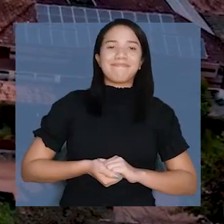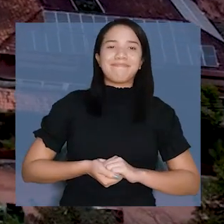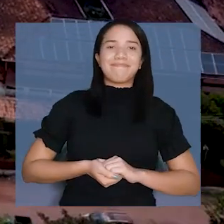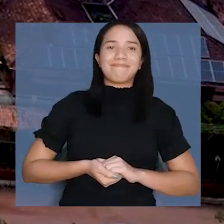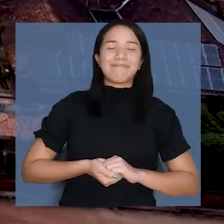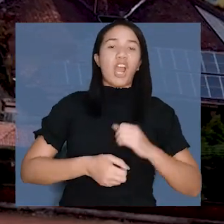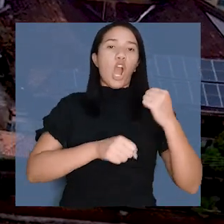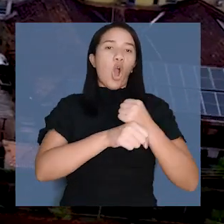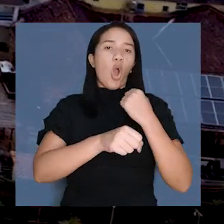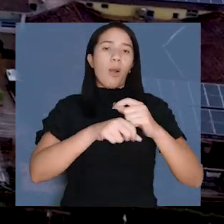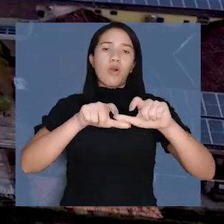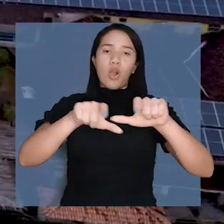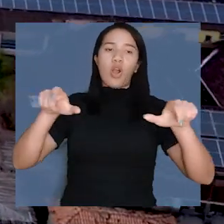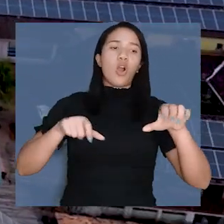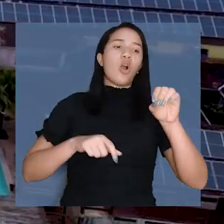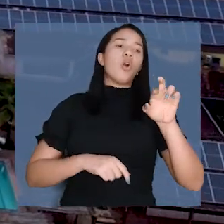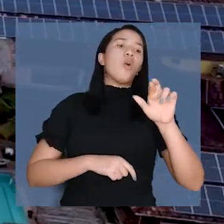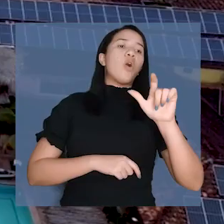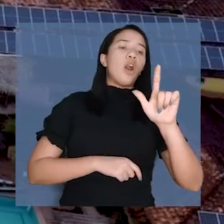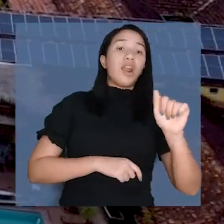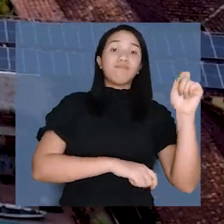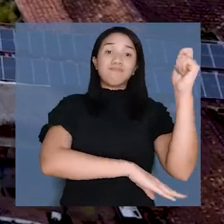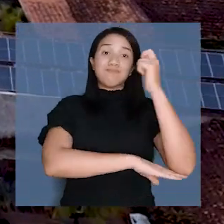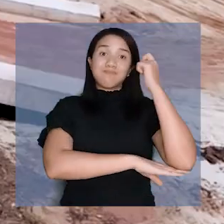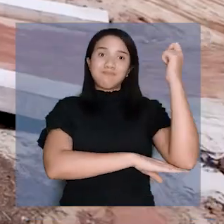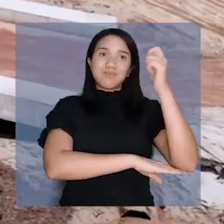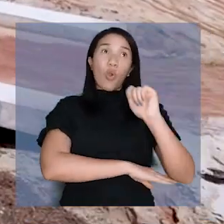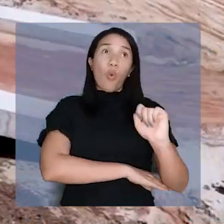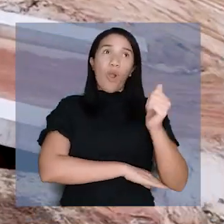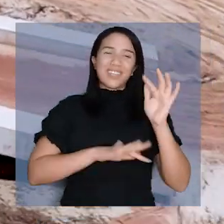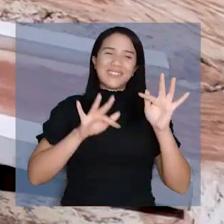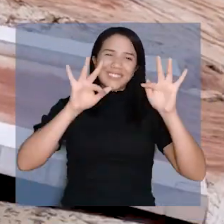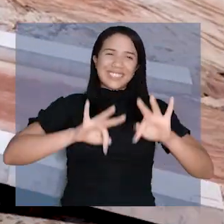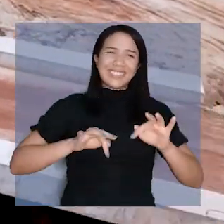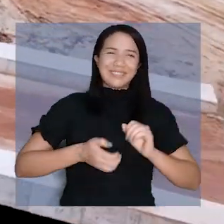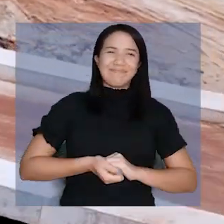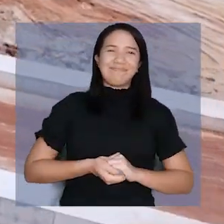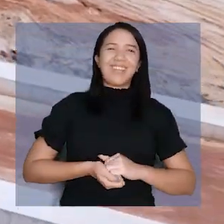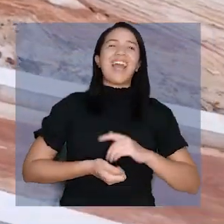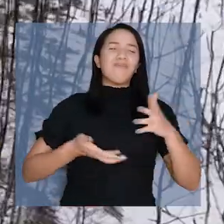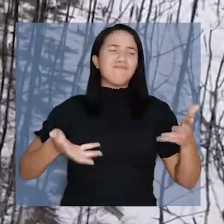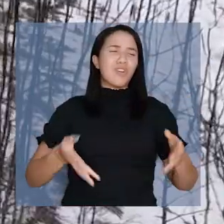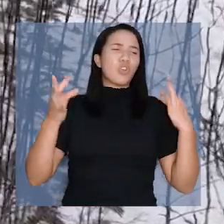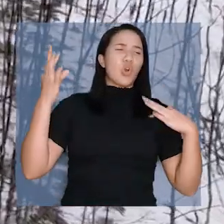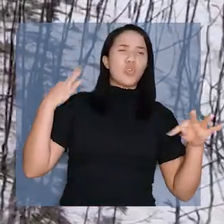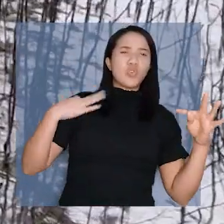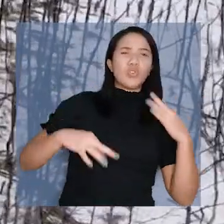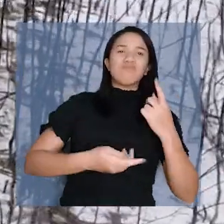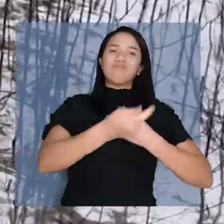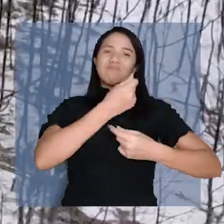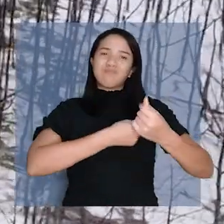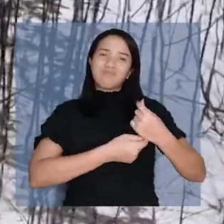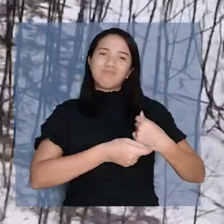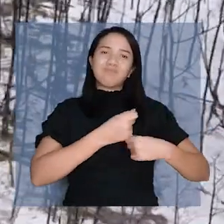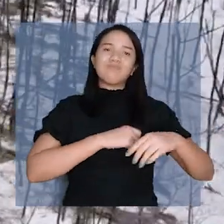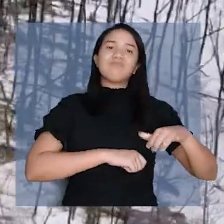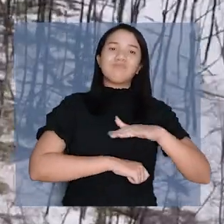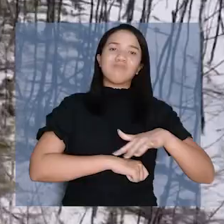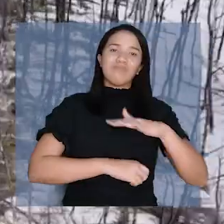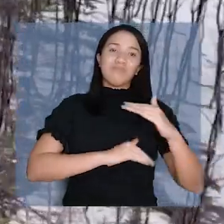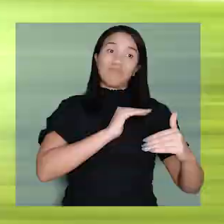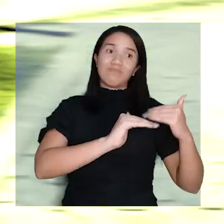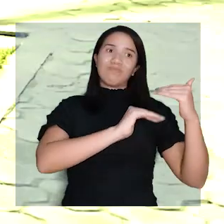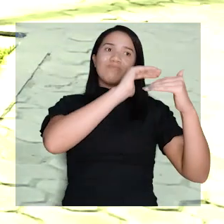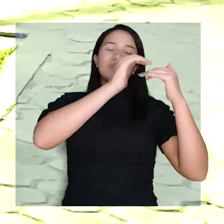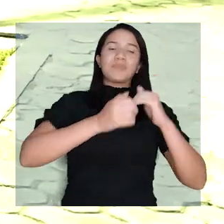As obras da Orla da Avenida Beira-Mar e Salinópolis estão a um passo da realidade. É o fomento do turismo e da economia da